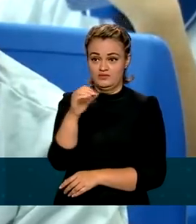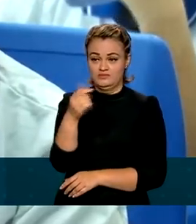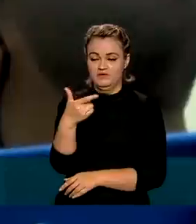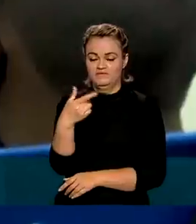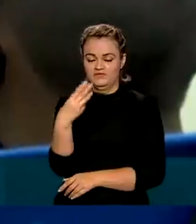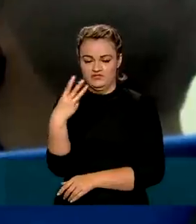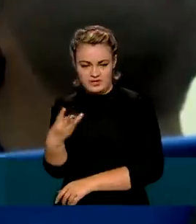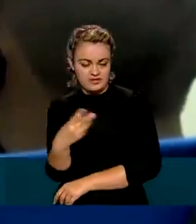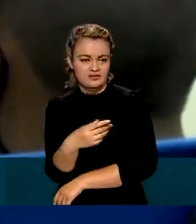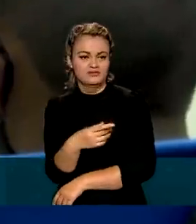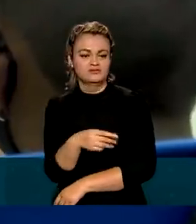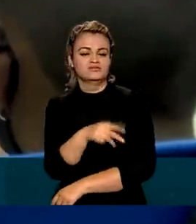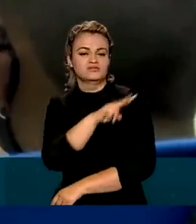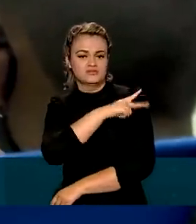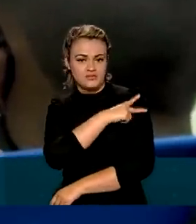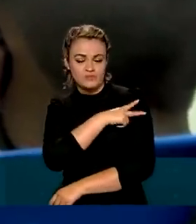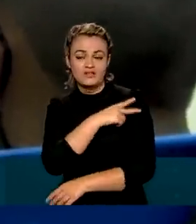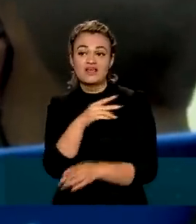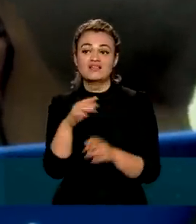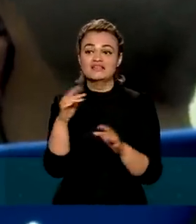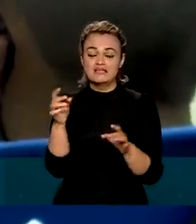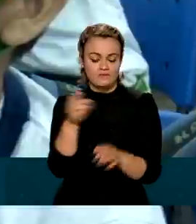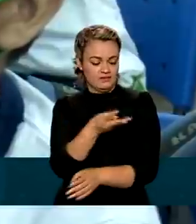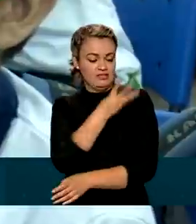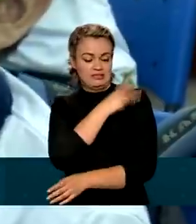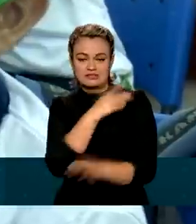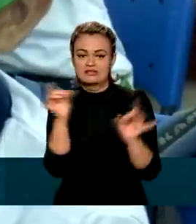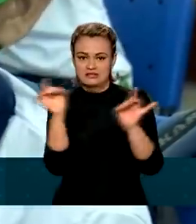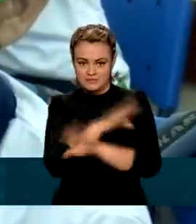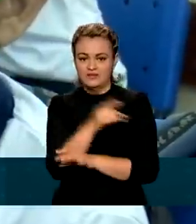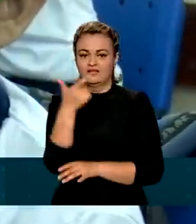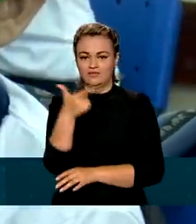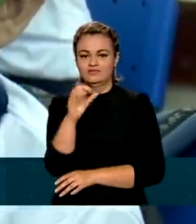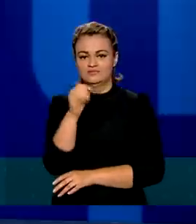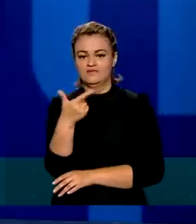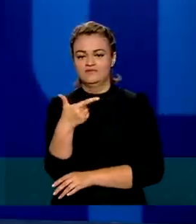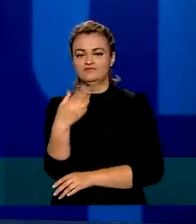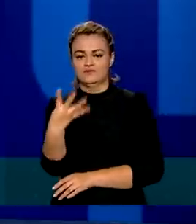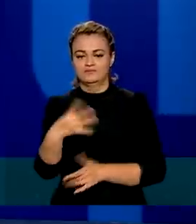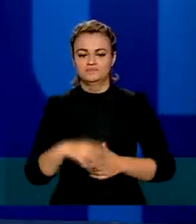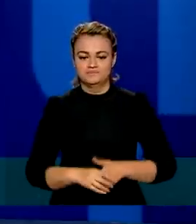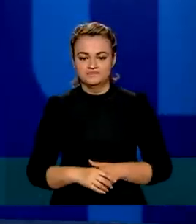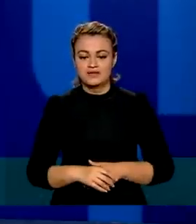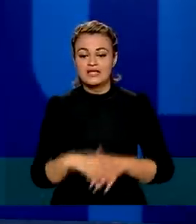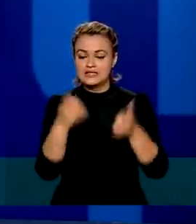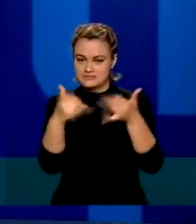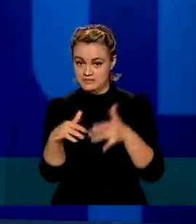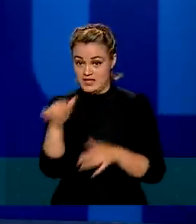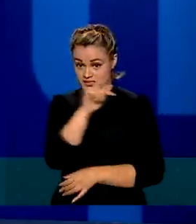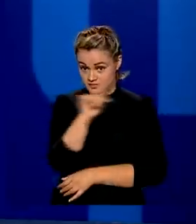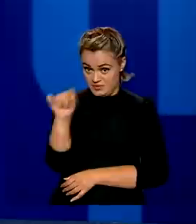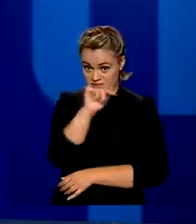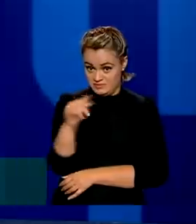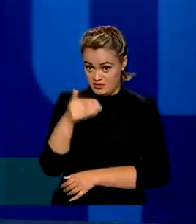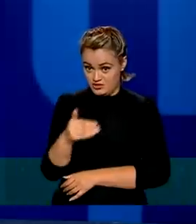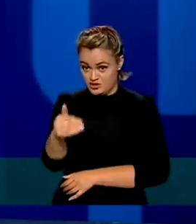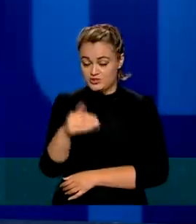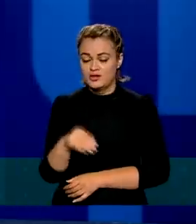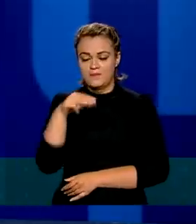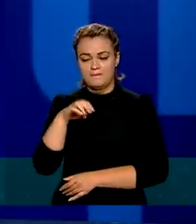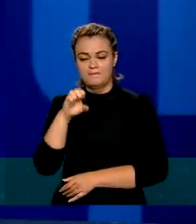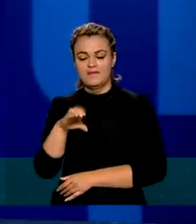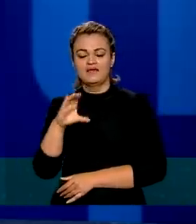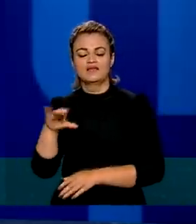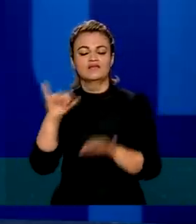série e completando o ciclo das três séries em 2024. Nas próximas semanas, o MEC